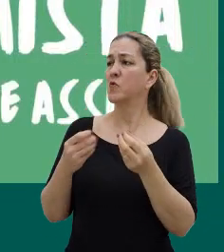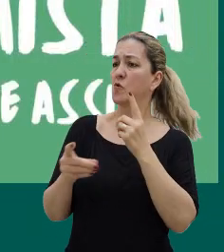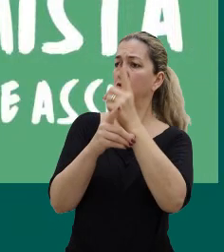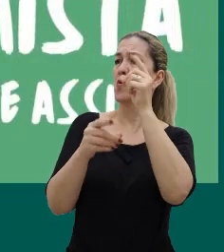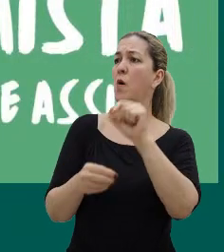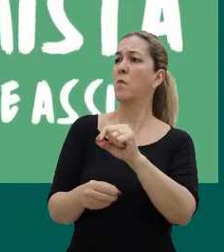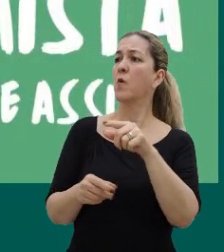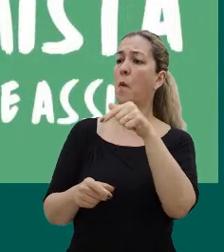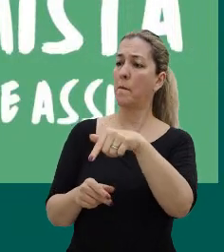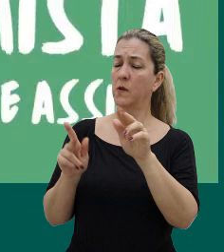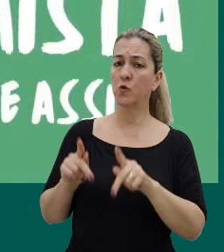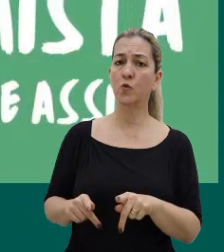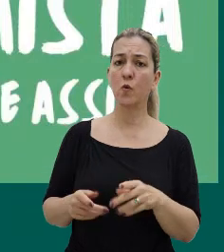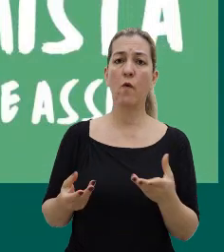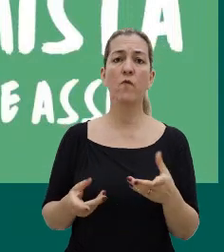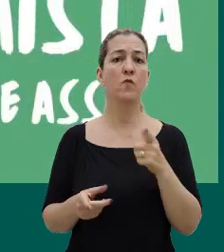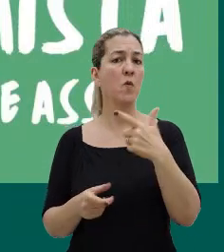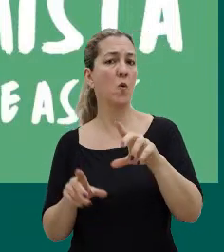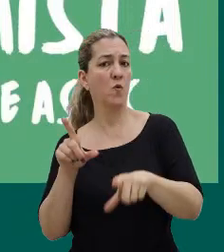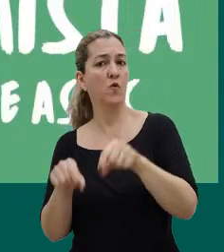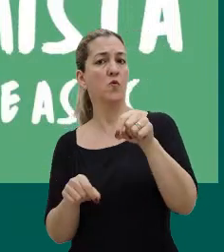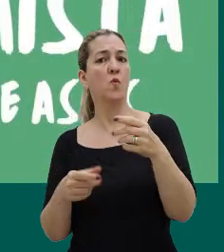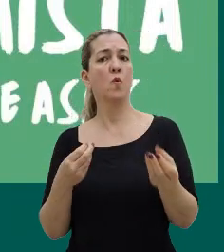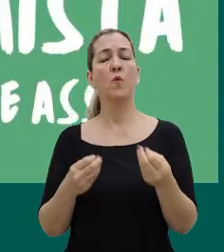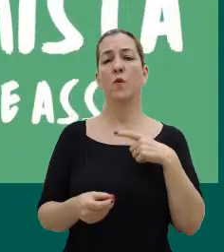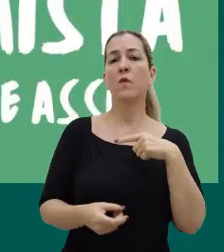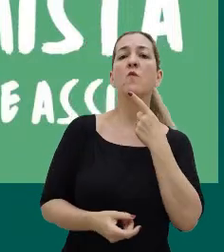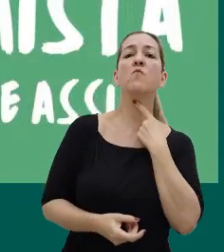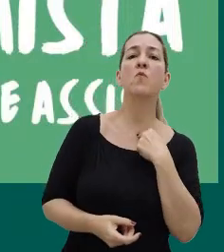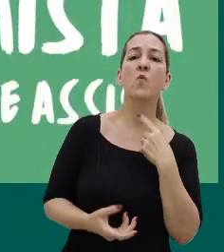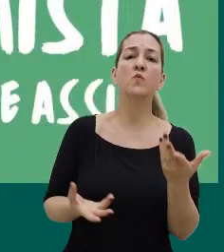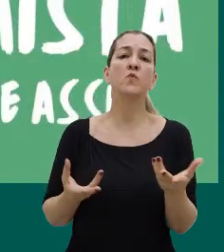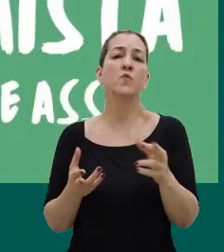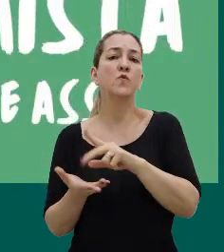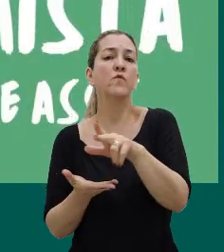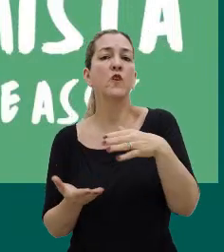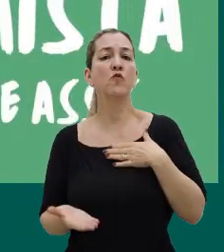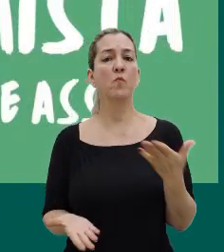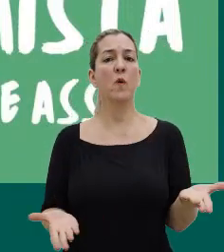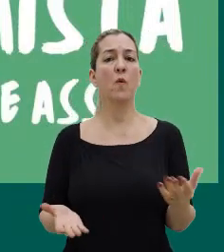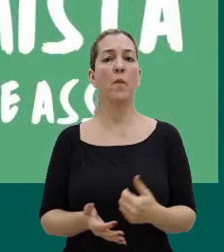que uma pessoa fez uma outra escolha ou que tem um gosto, né,